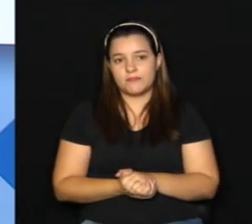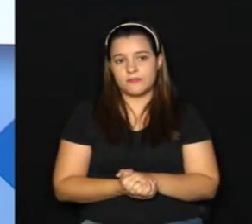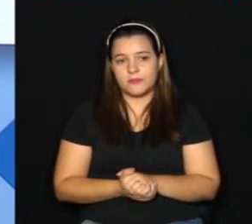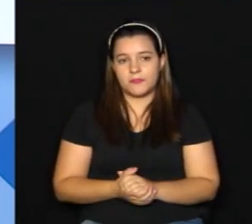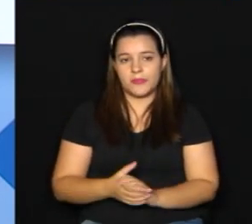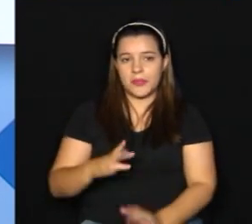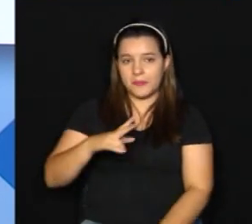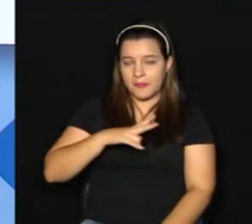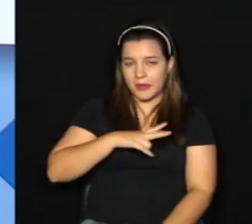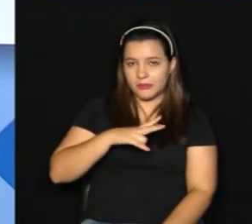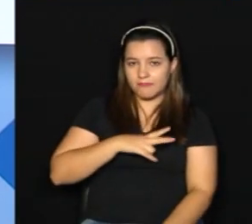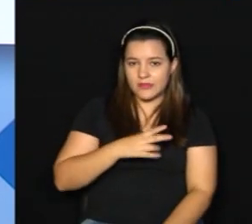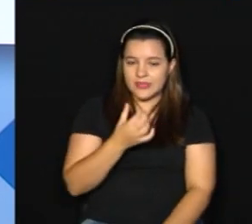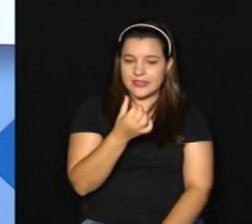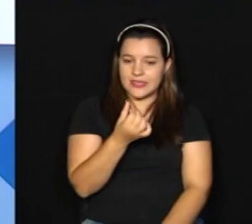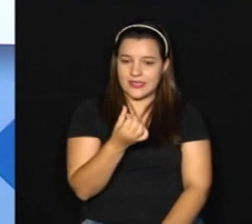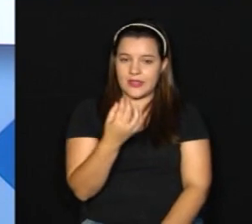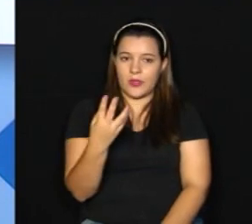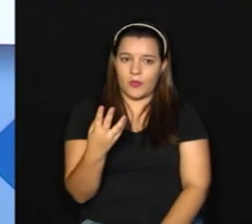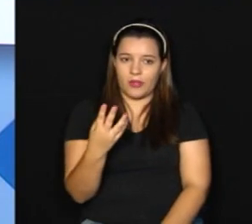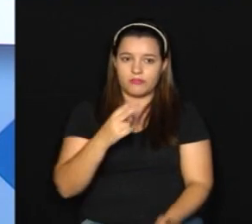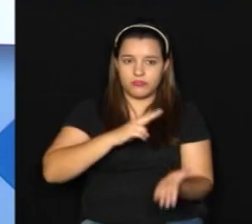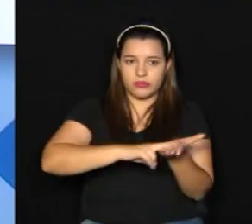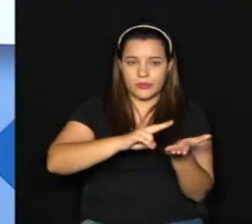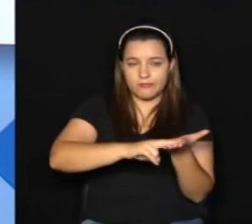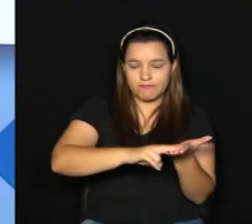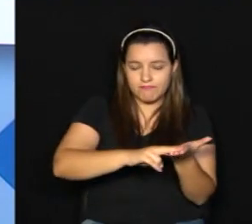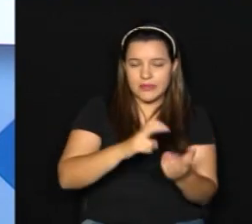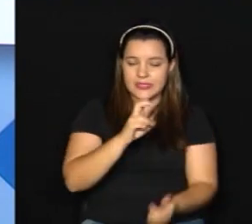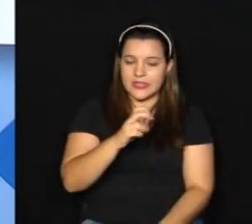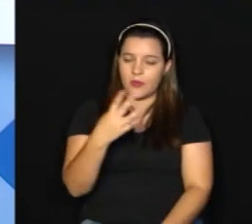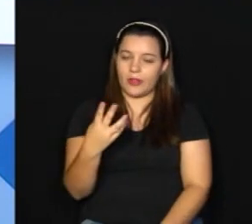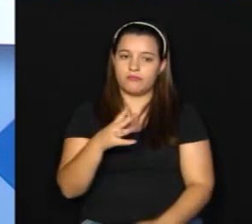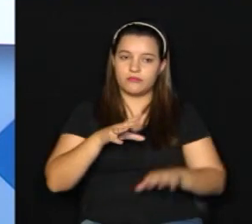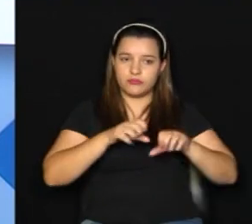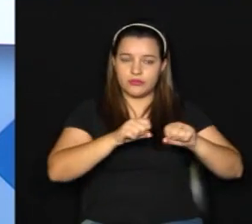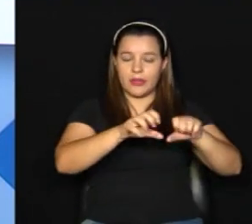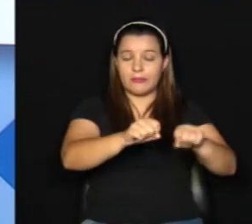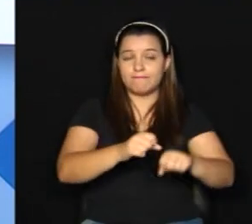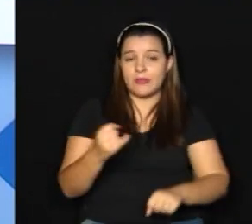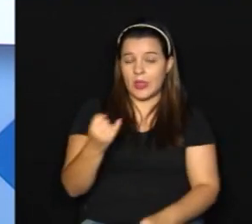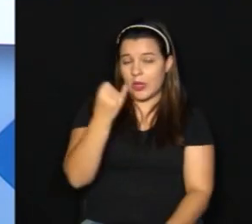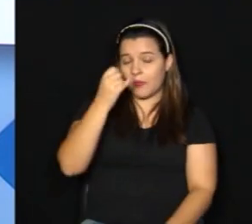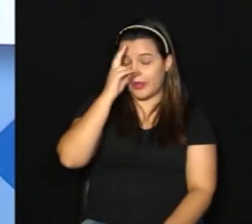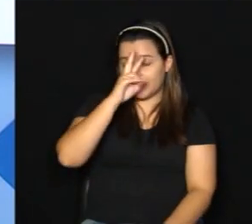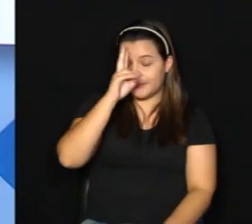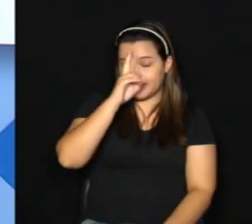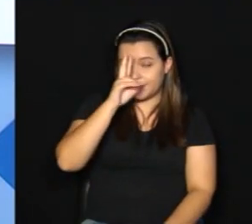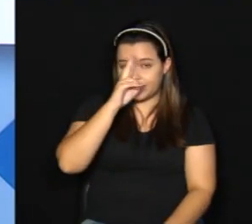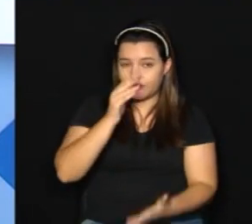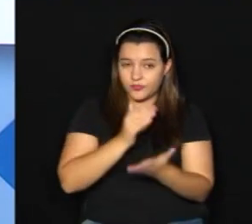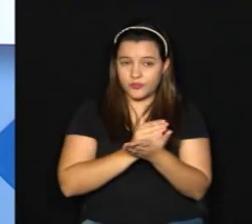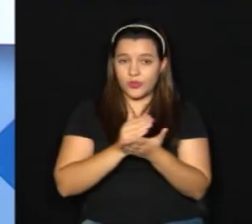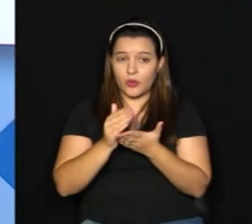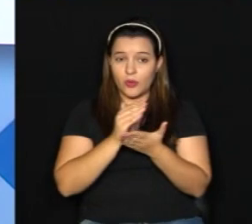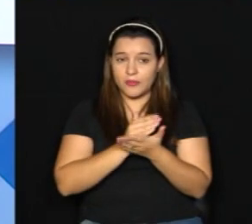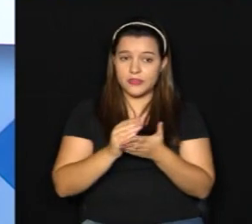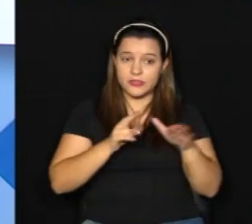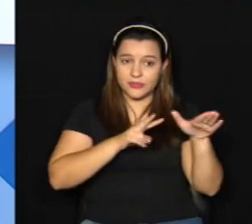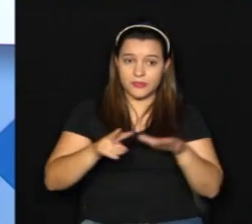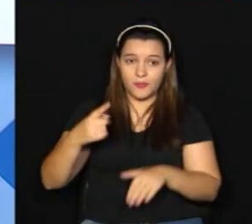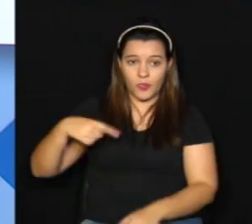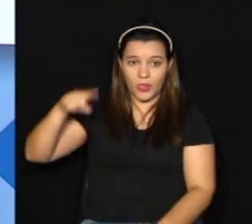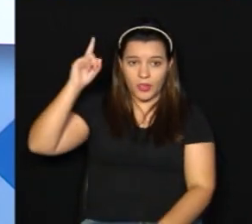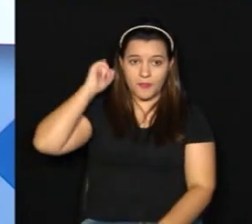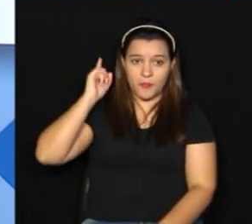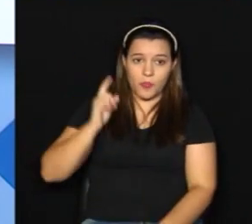74 leitos disponíveis, 54 ocupados. Importante lembrar que no início da semana passada nós